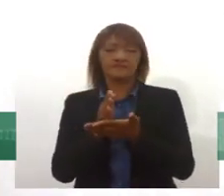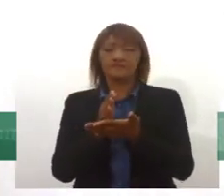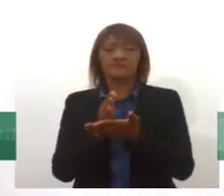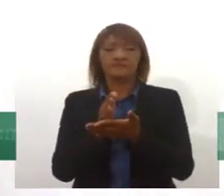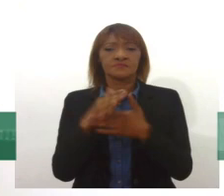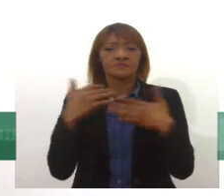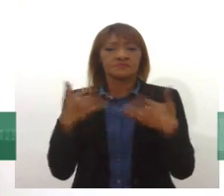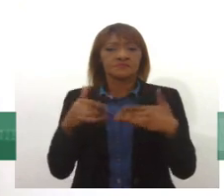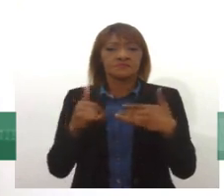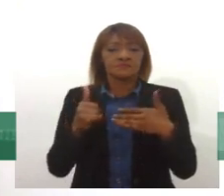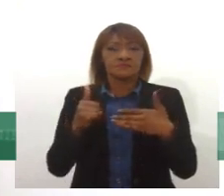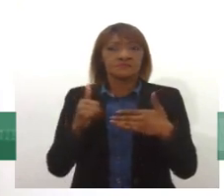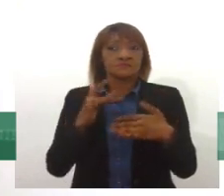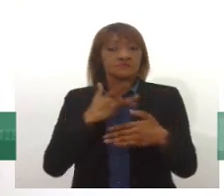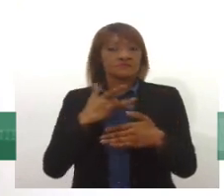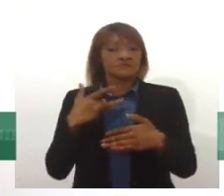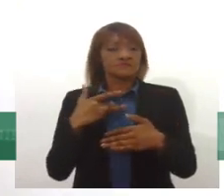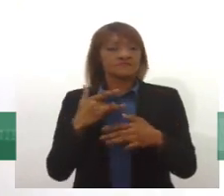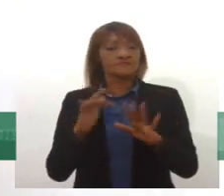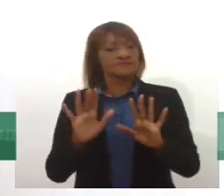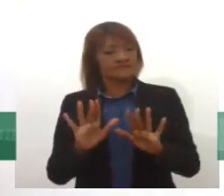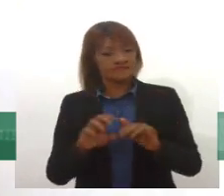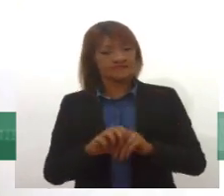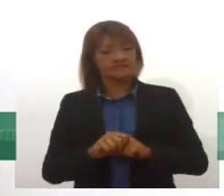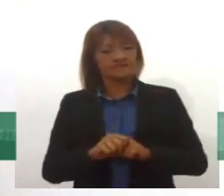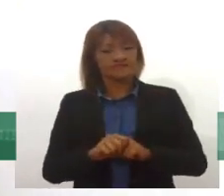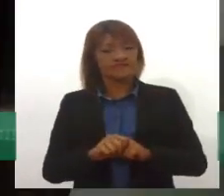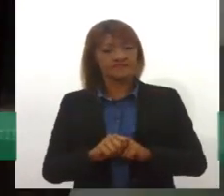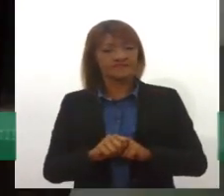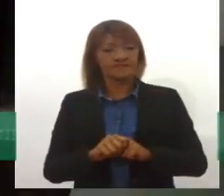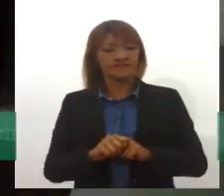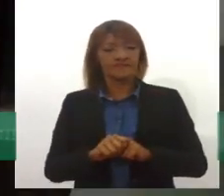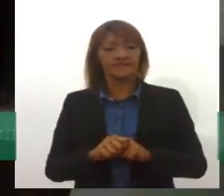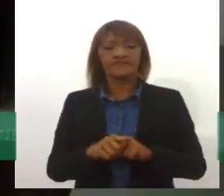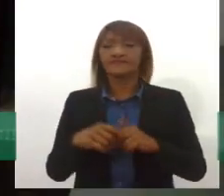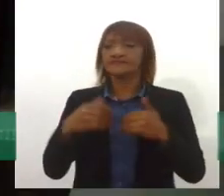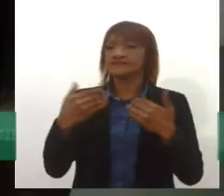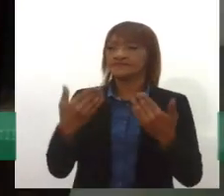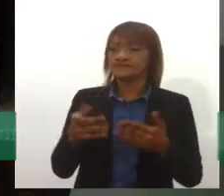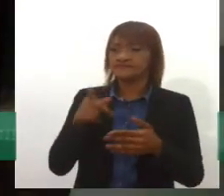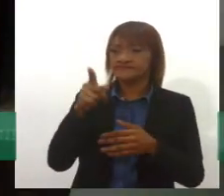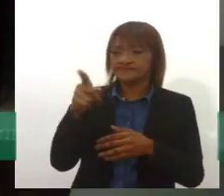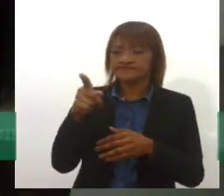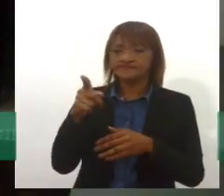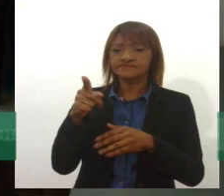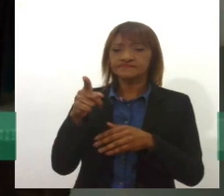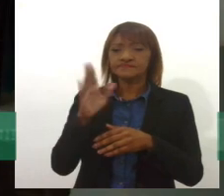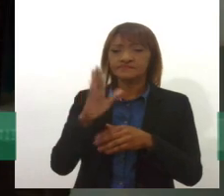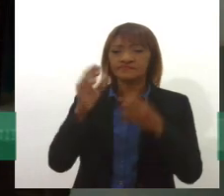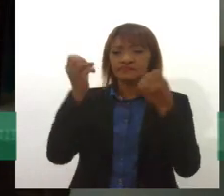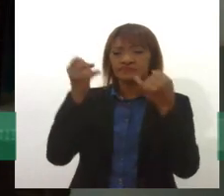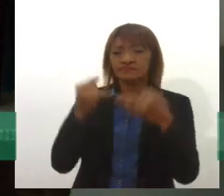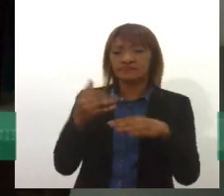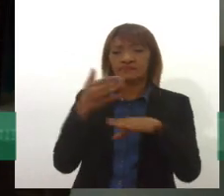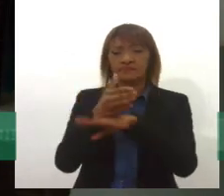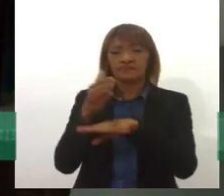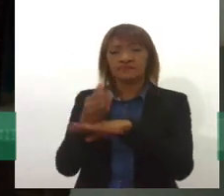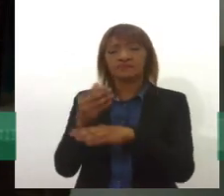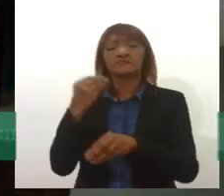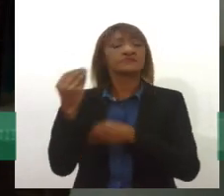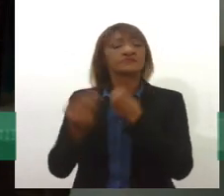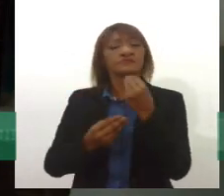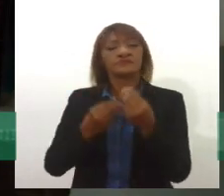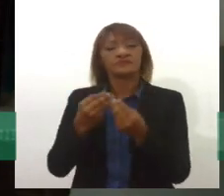de saúde emocional, né, Além desse consultório na rua que vocês intensificaram, como é que está a situação nas